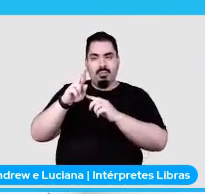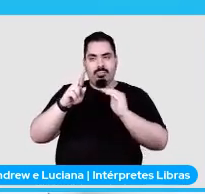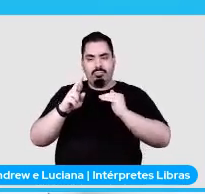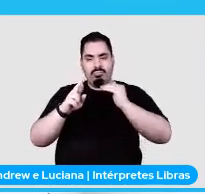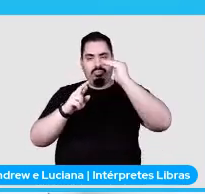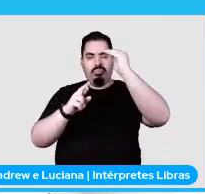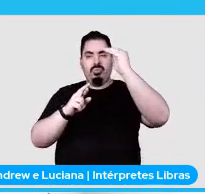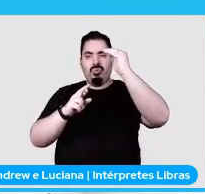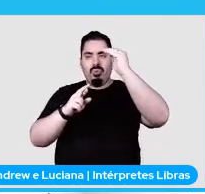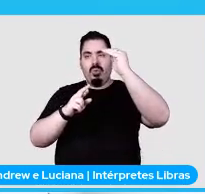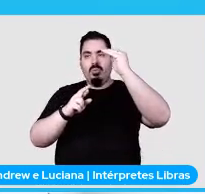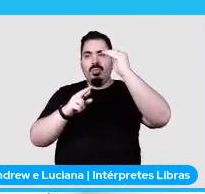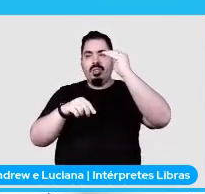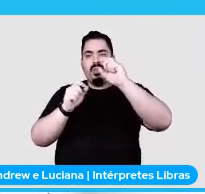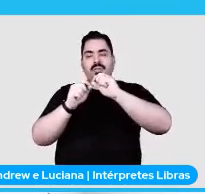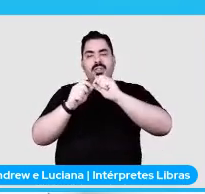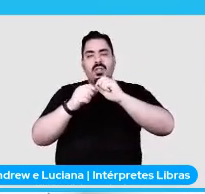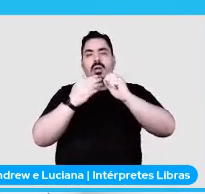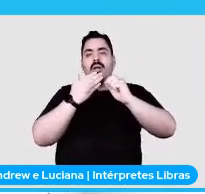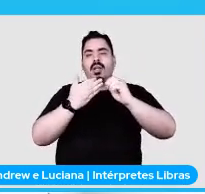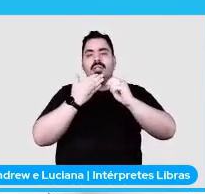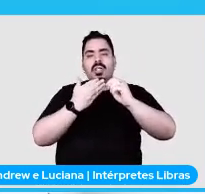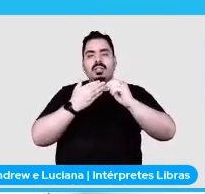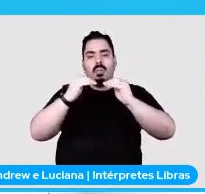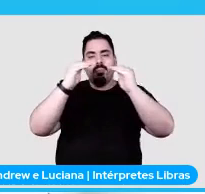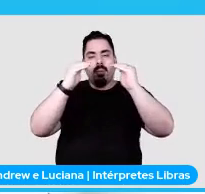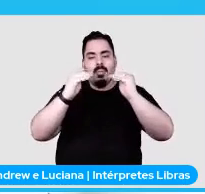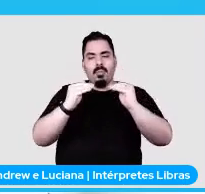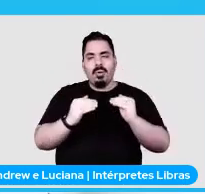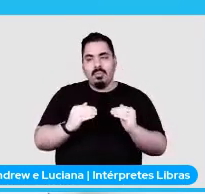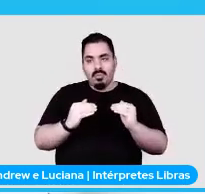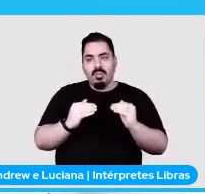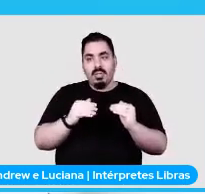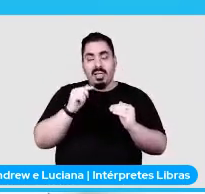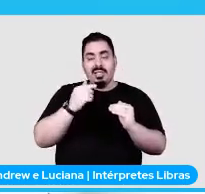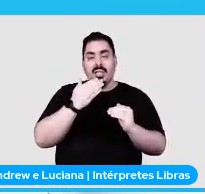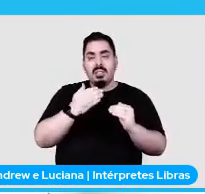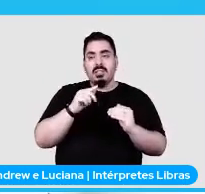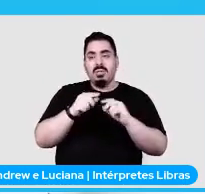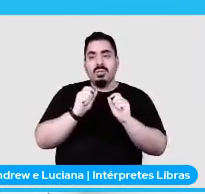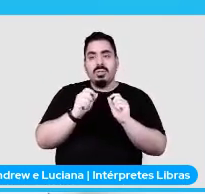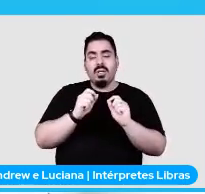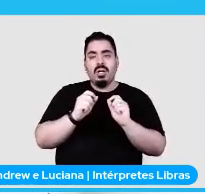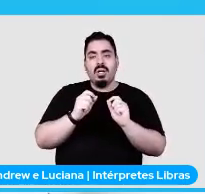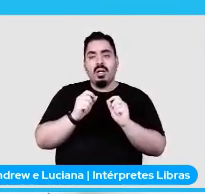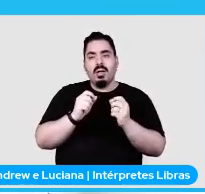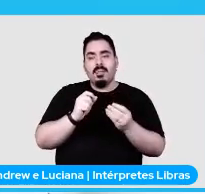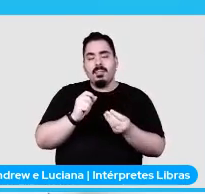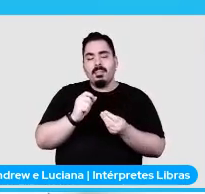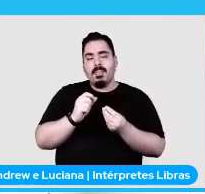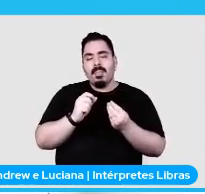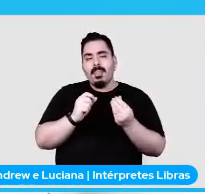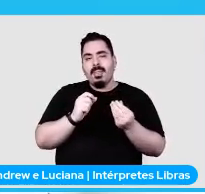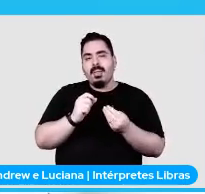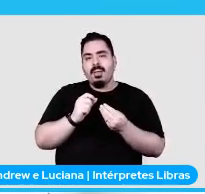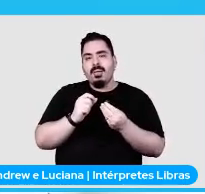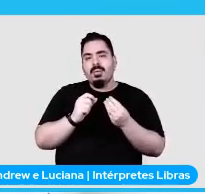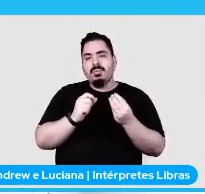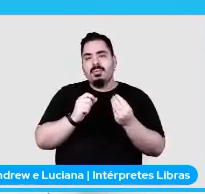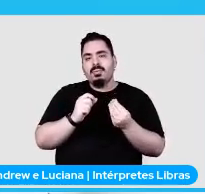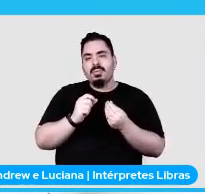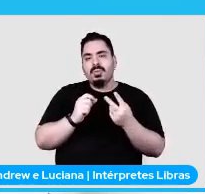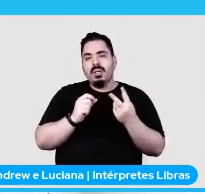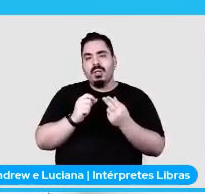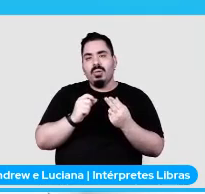assincronamente, né? Esses requests são passados pela nossa engine, que é como se fosse o cérebro do crawler, da aplicação